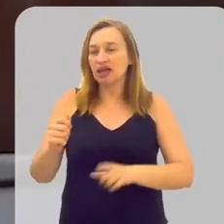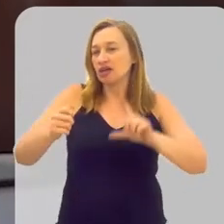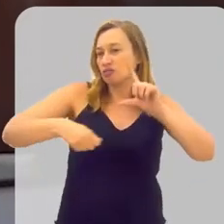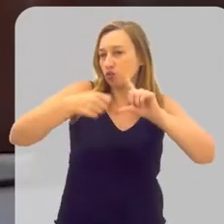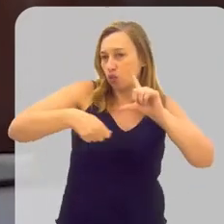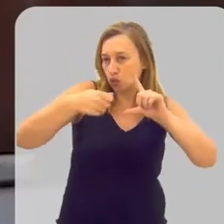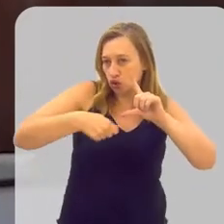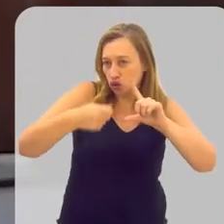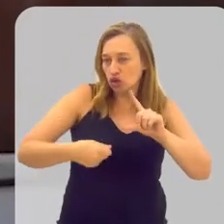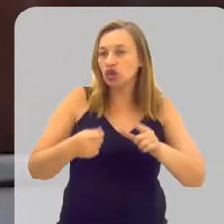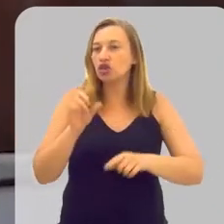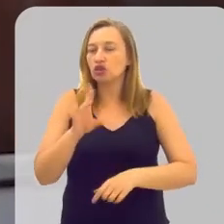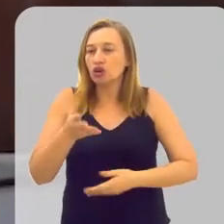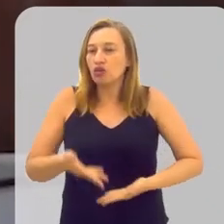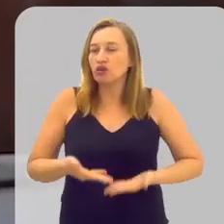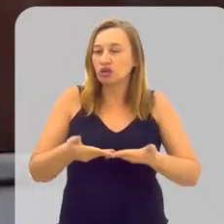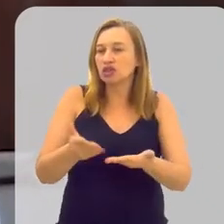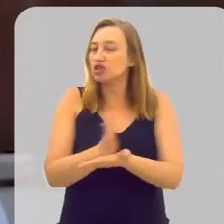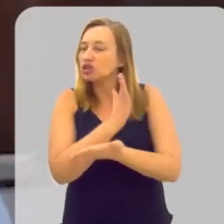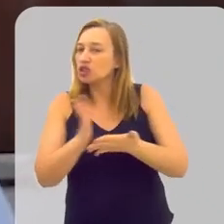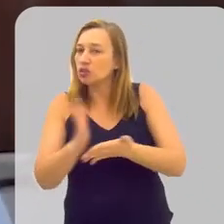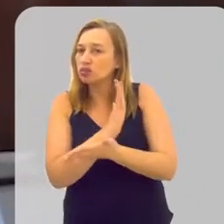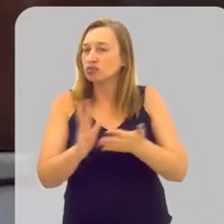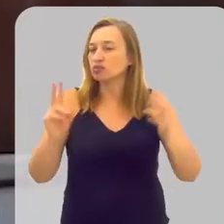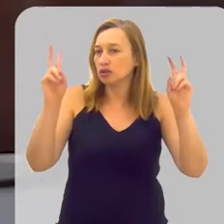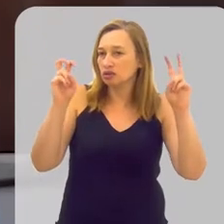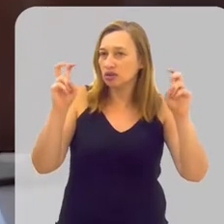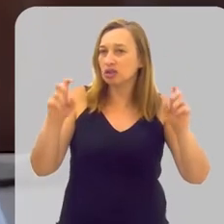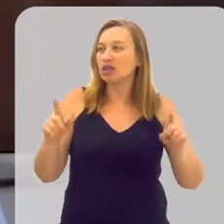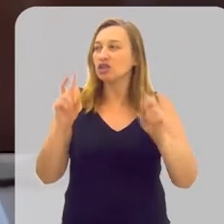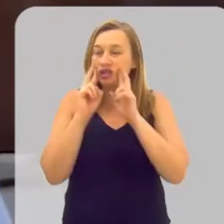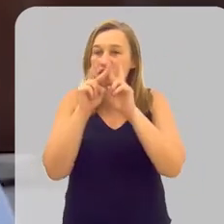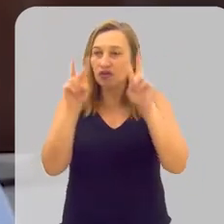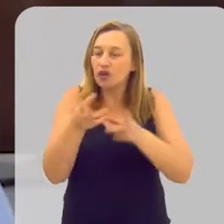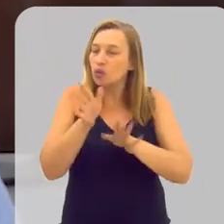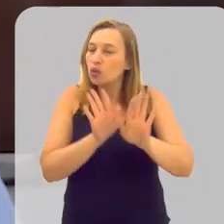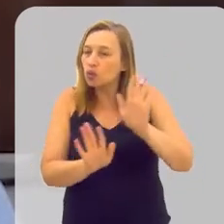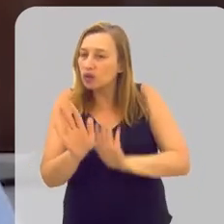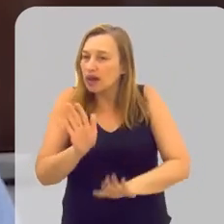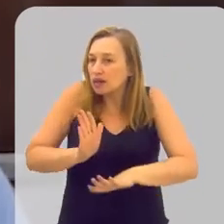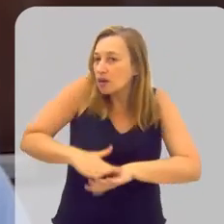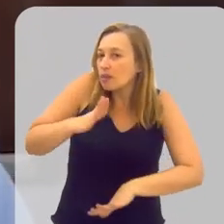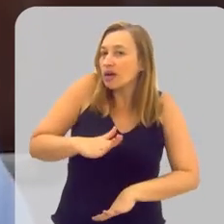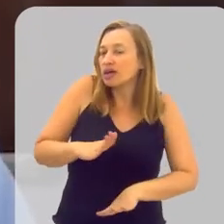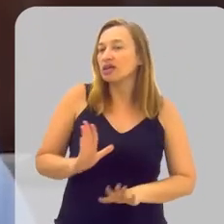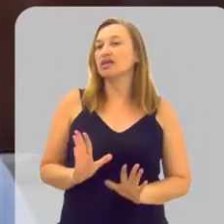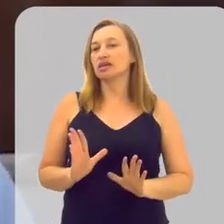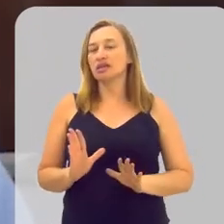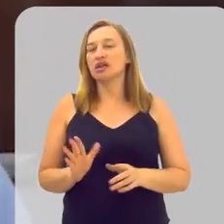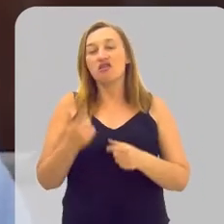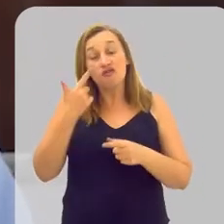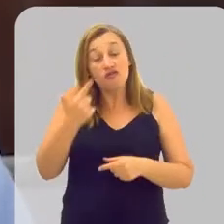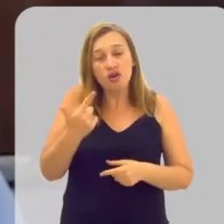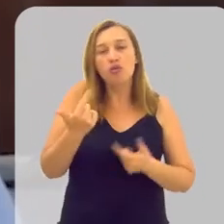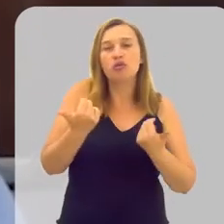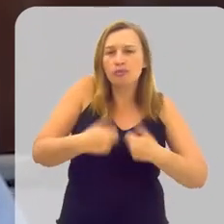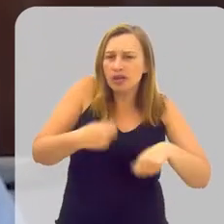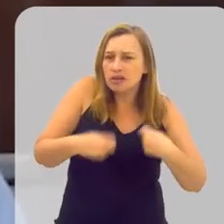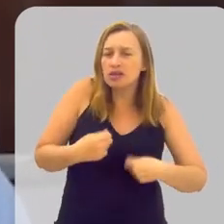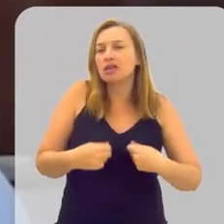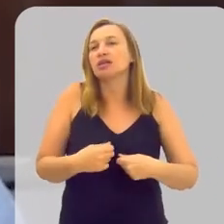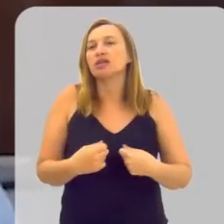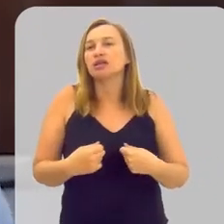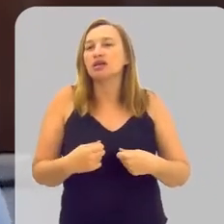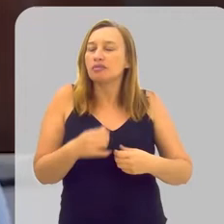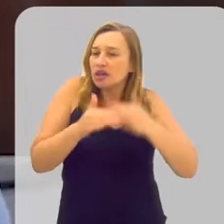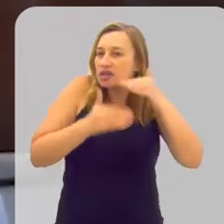cadeias logísticas e só trabalhou o fornecimento de algumas questões. Então a gente olhar com mais cuidado para a nossa cadeia de fornecimento e identificar o que a